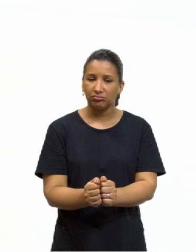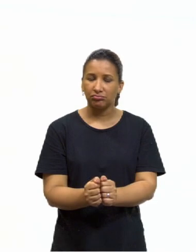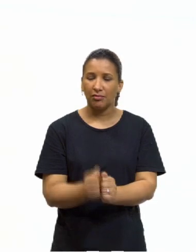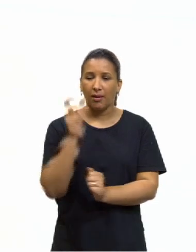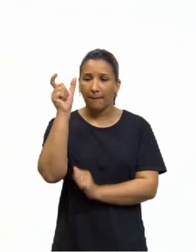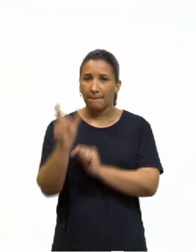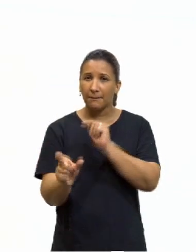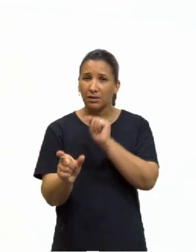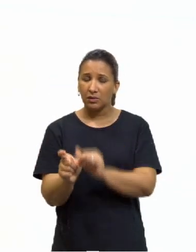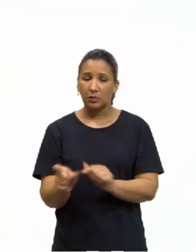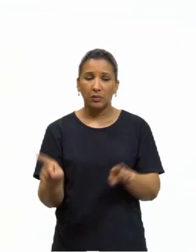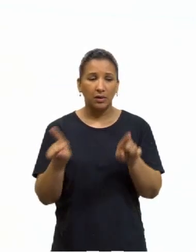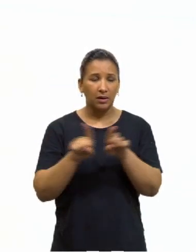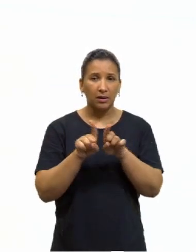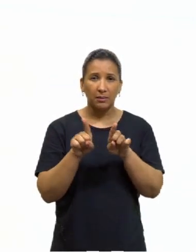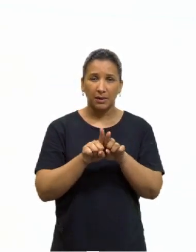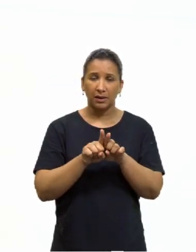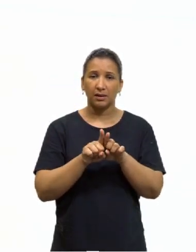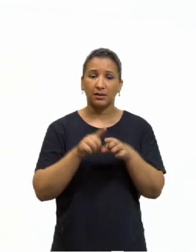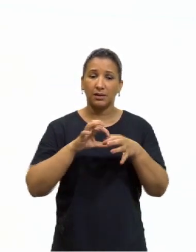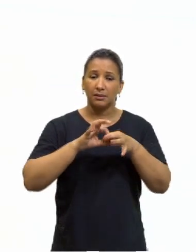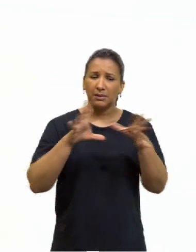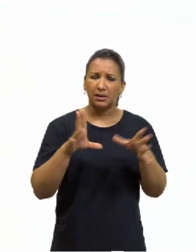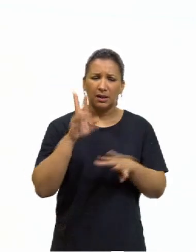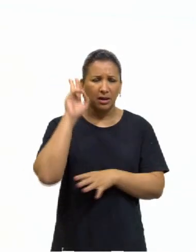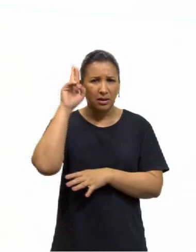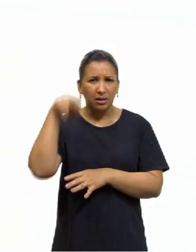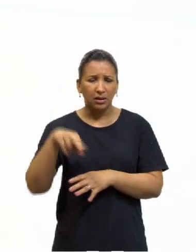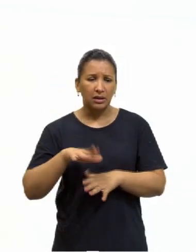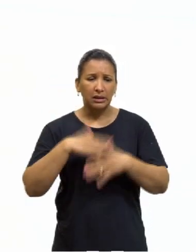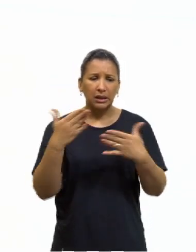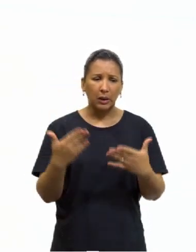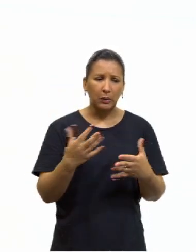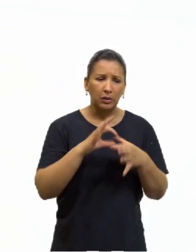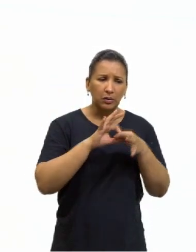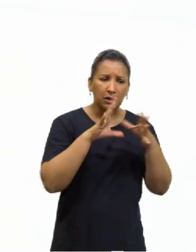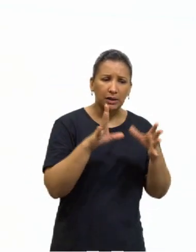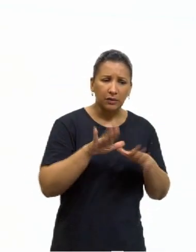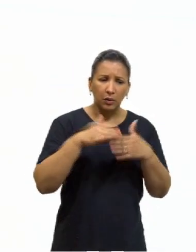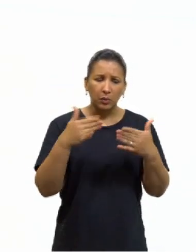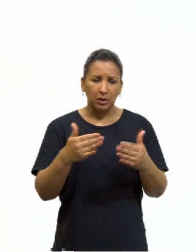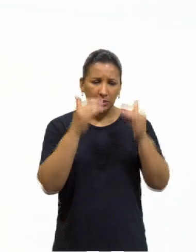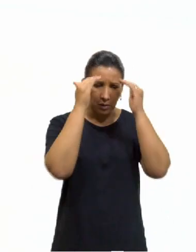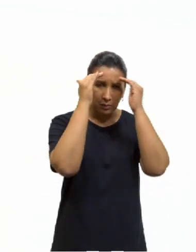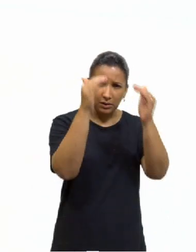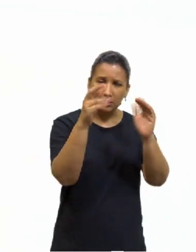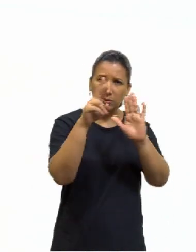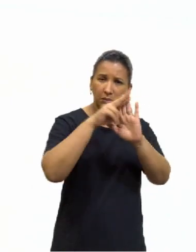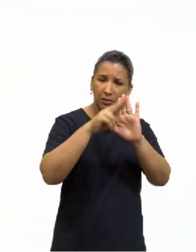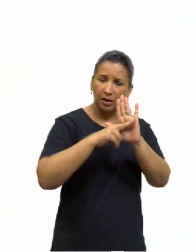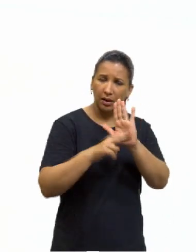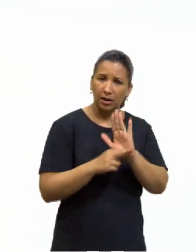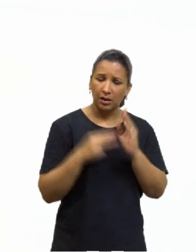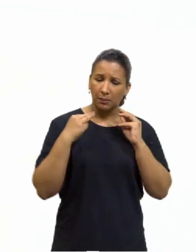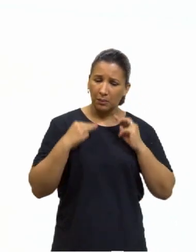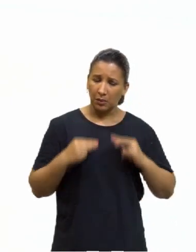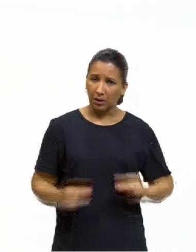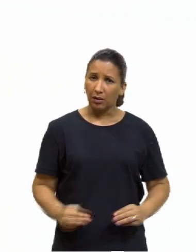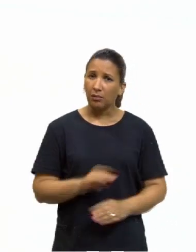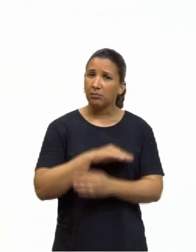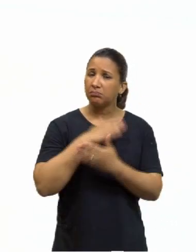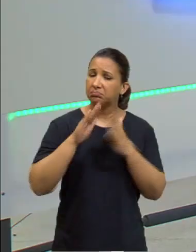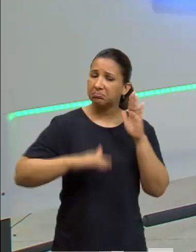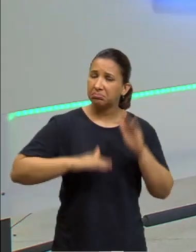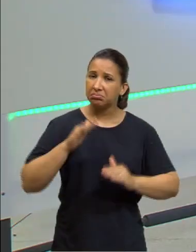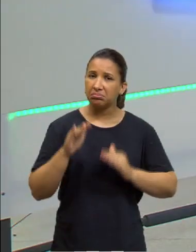atende à liberdade da razão. Opa, então eu sou livre quando obedeço uma norma moral? Mais ou menos essa